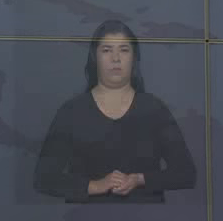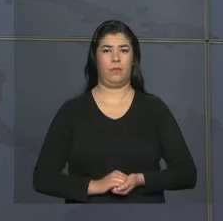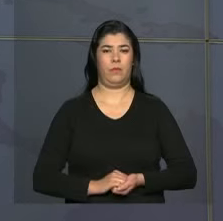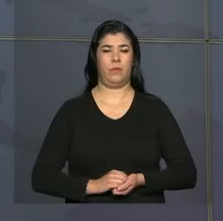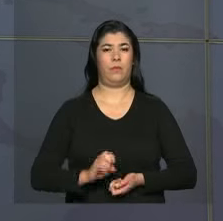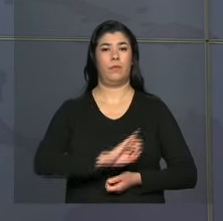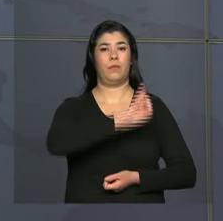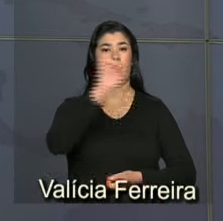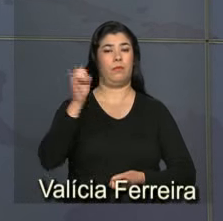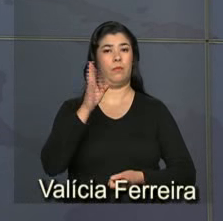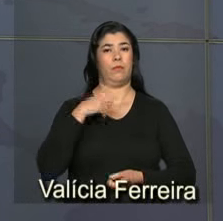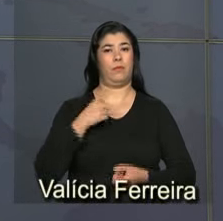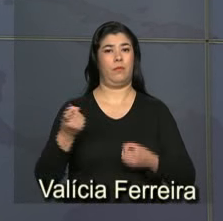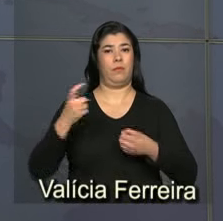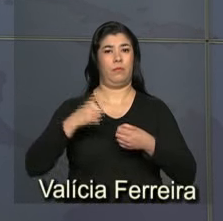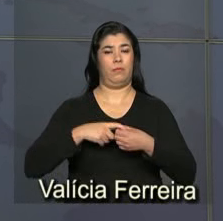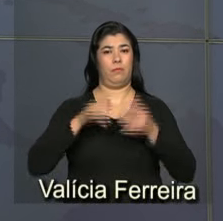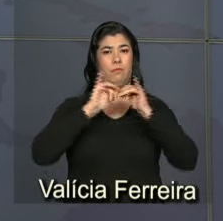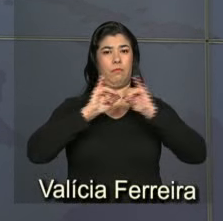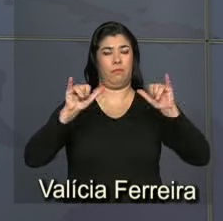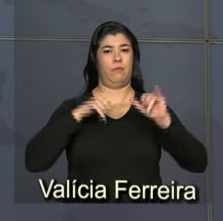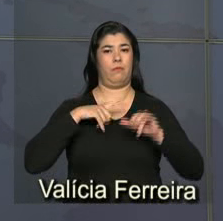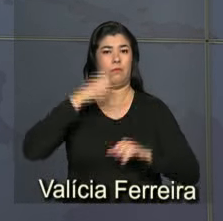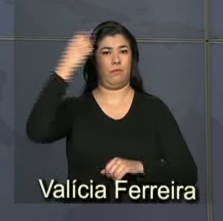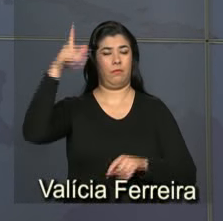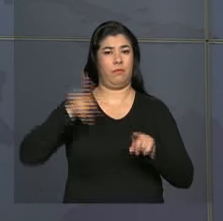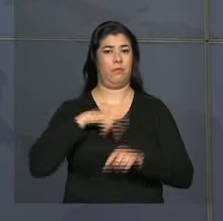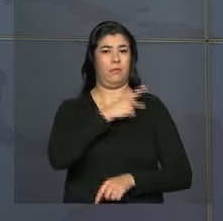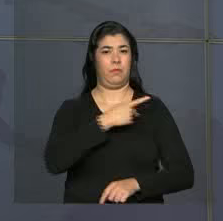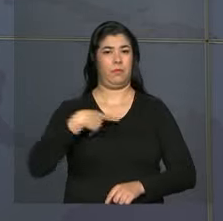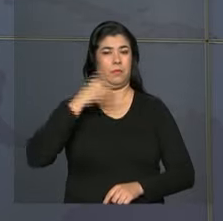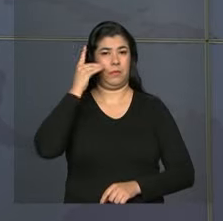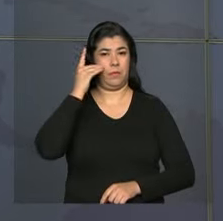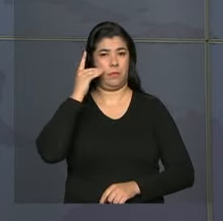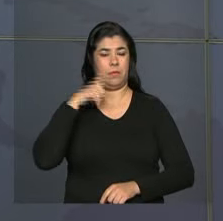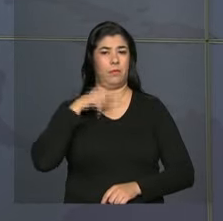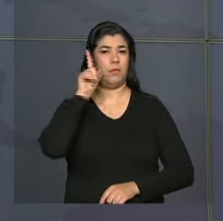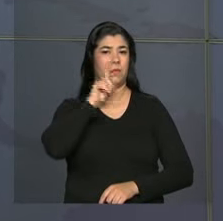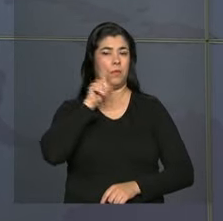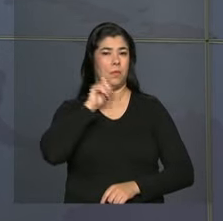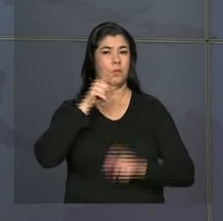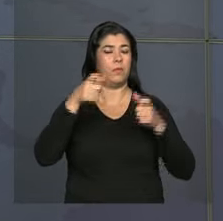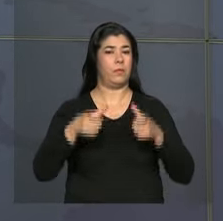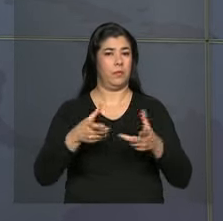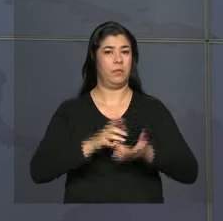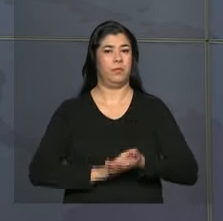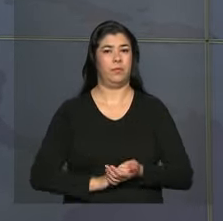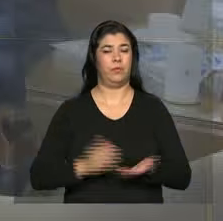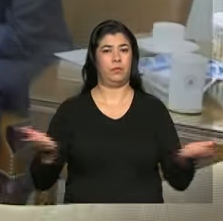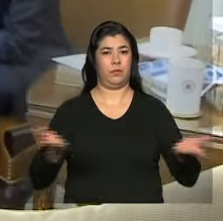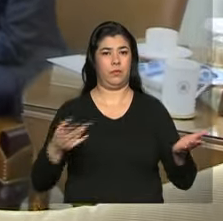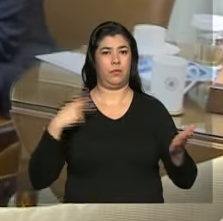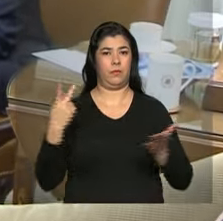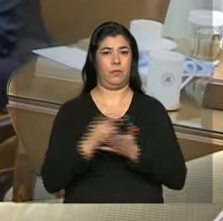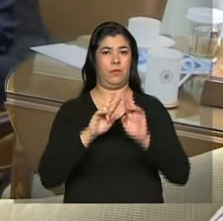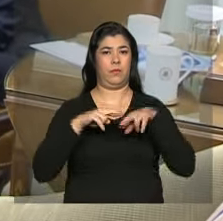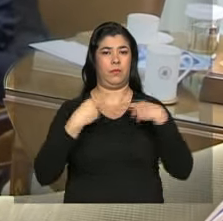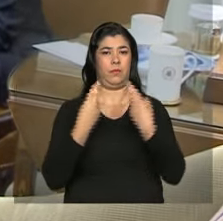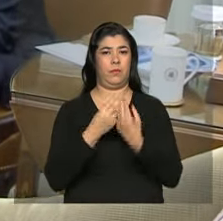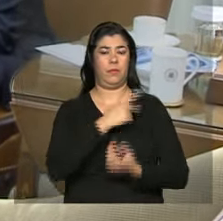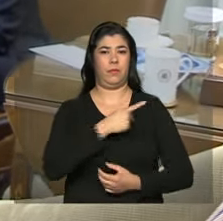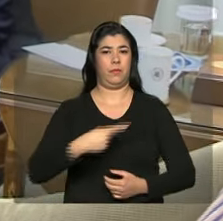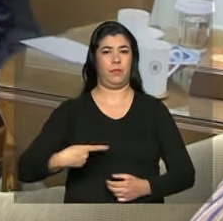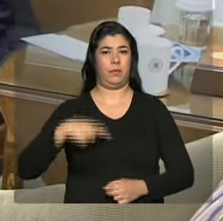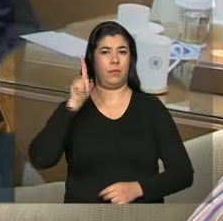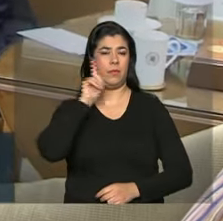Olá, estamos de volta com informações sobre a viagem da presidenta Dilma Rousseff aos Estados Unidos. Neste momento ela está reunida